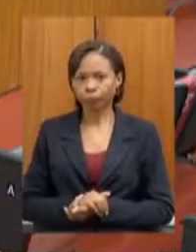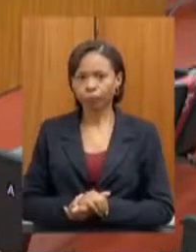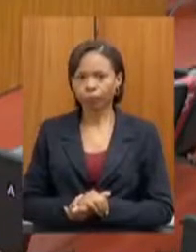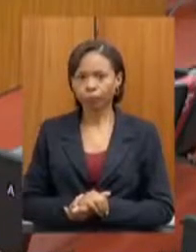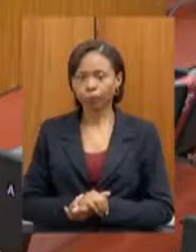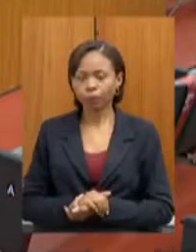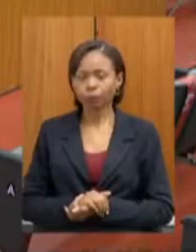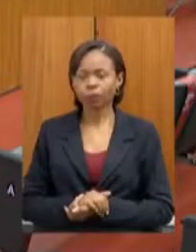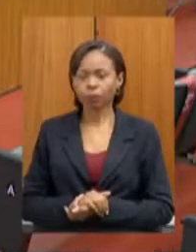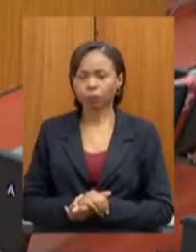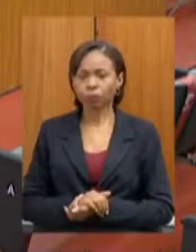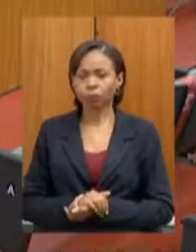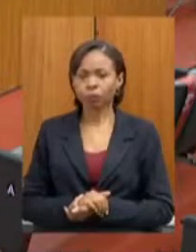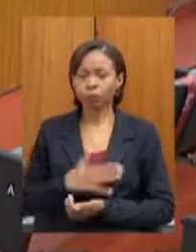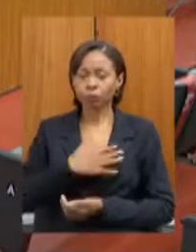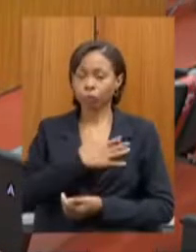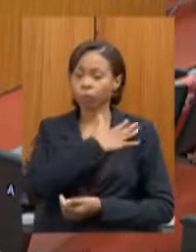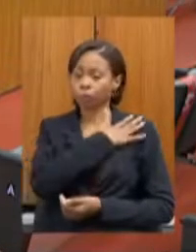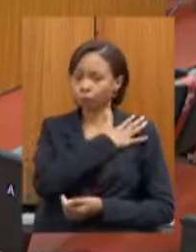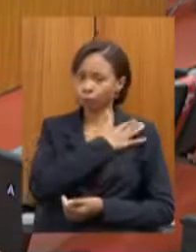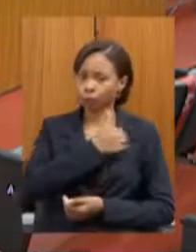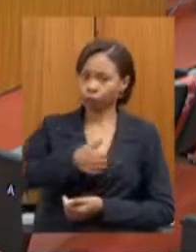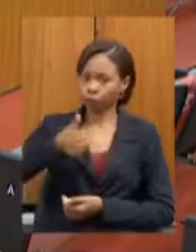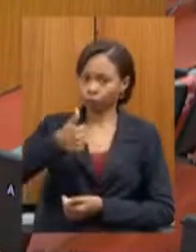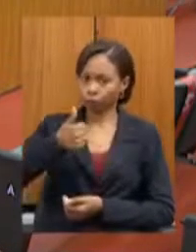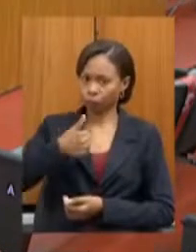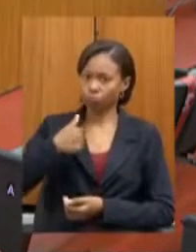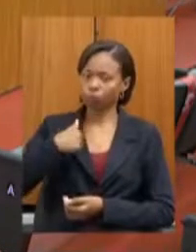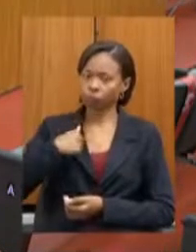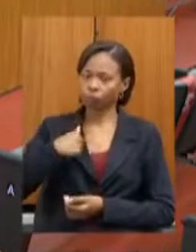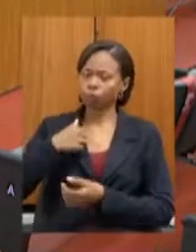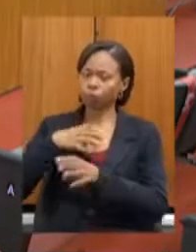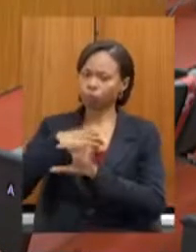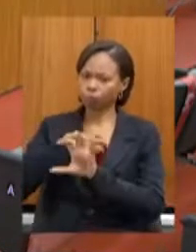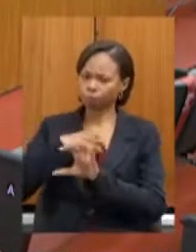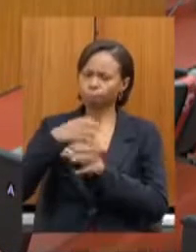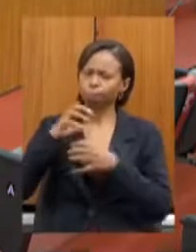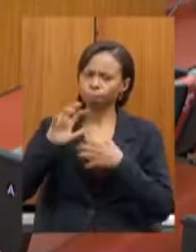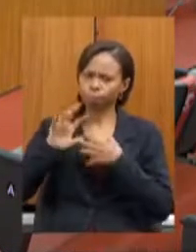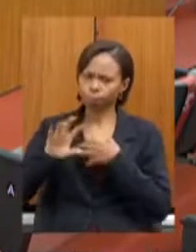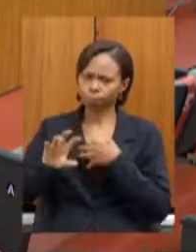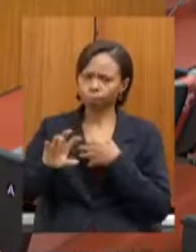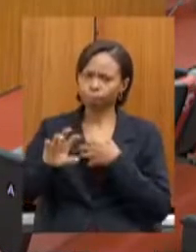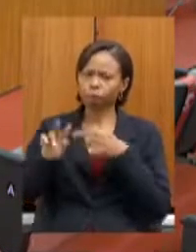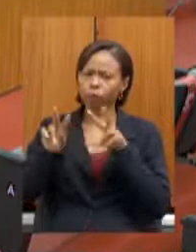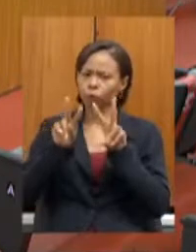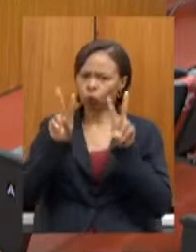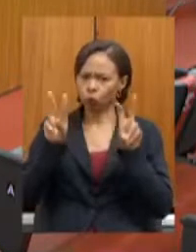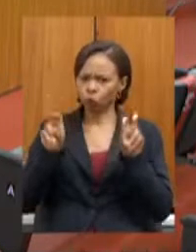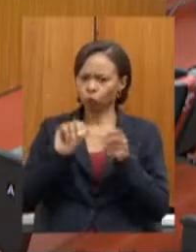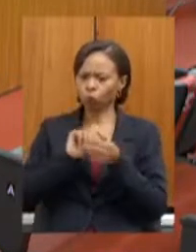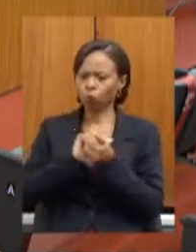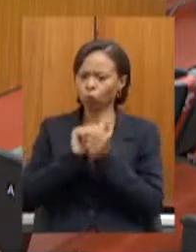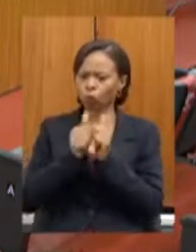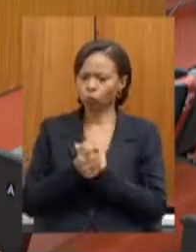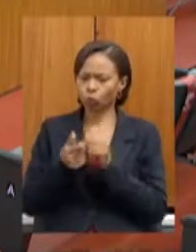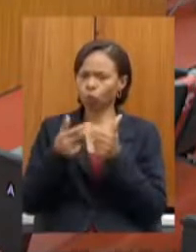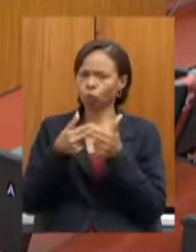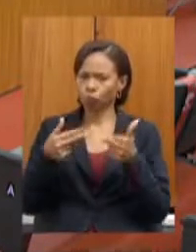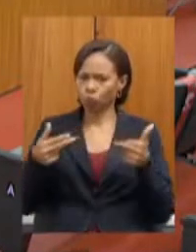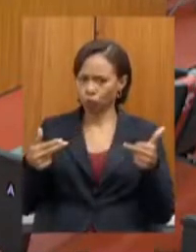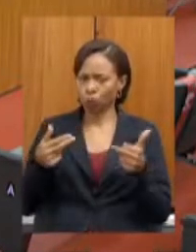coronel primeiramente eu queria aqui empatizar com a causa do esporte o senhor como professor